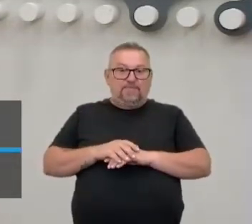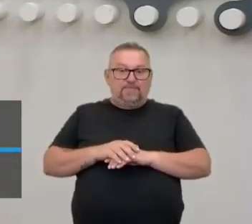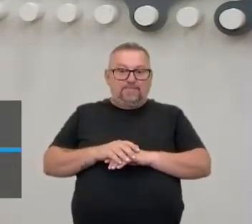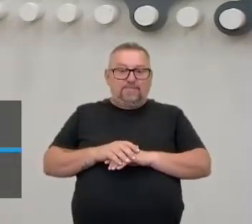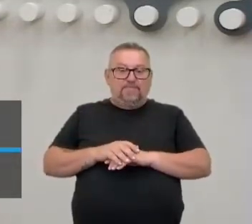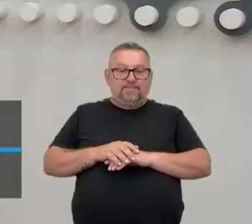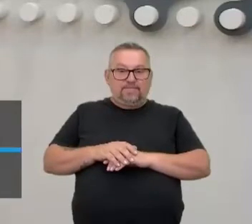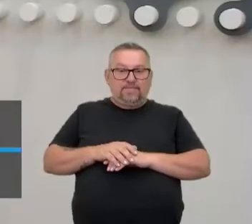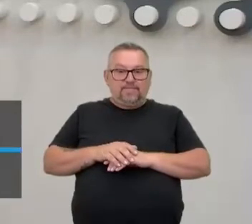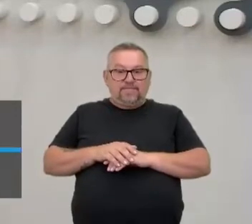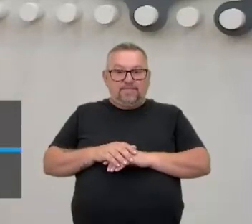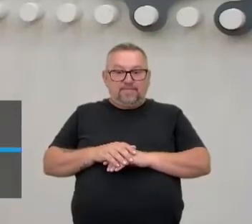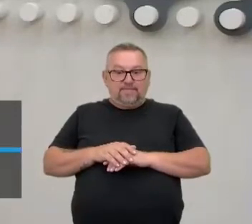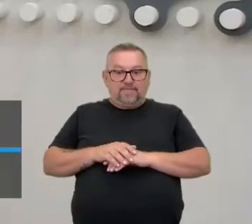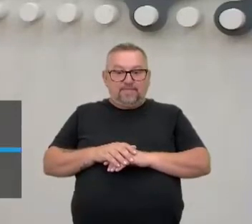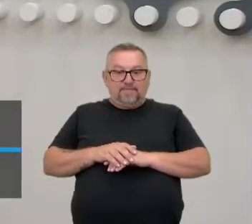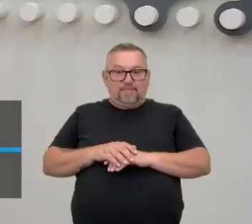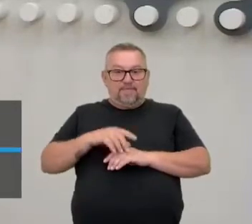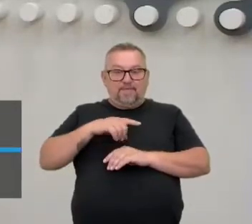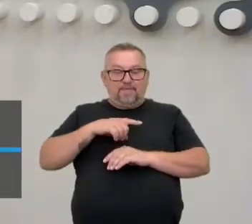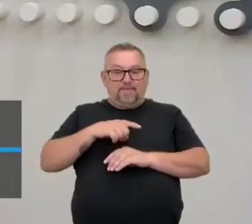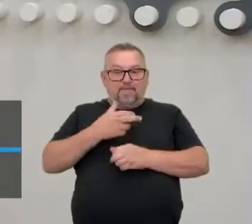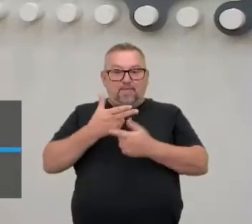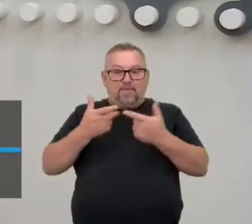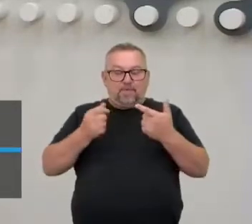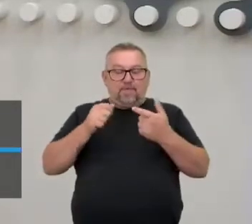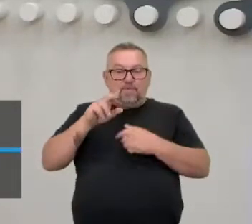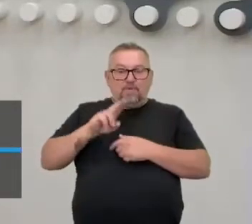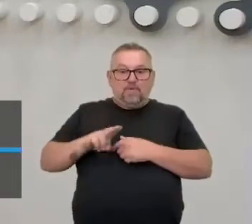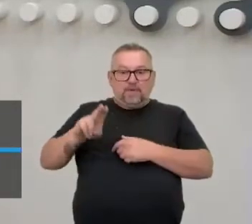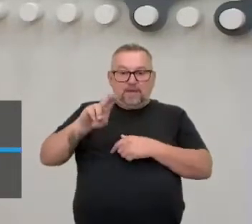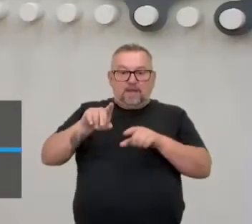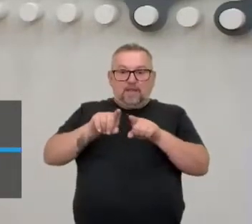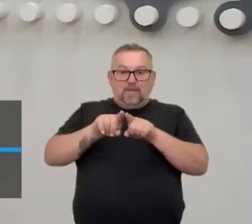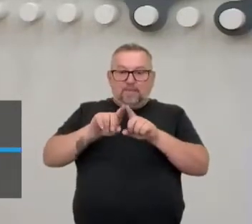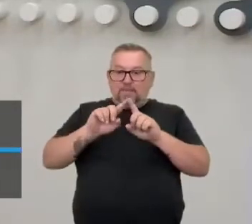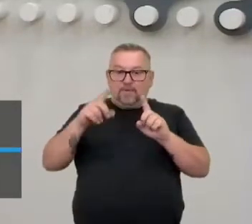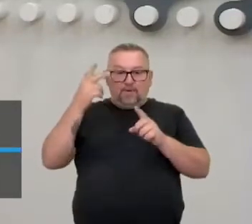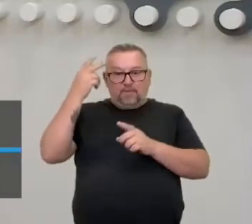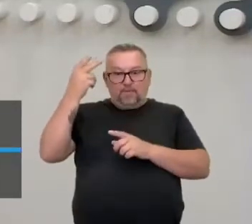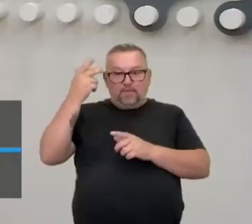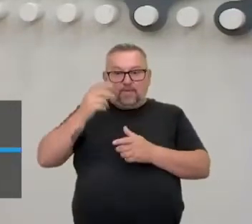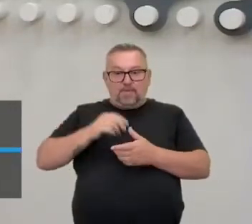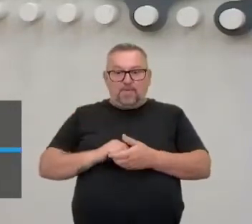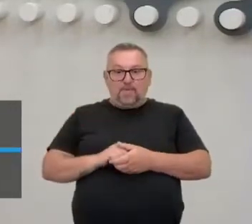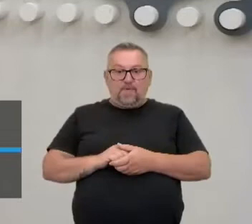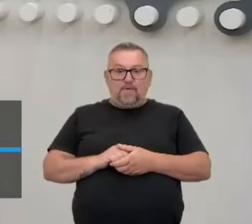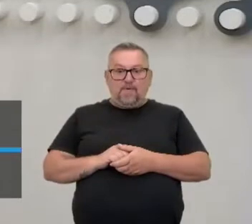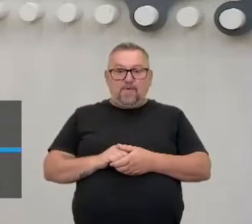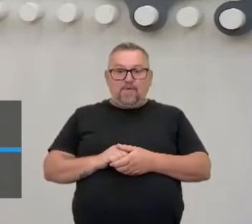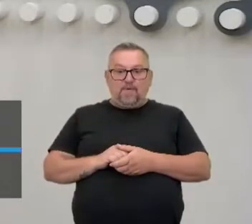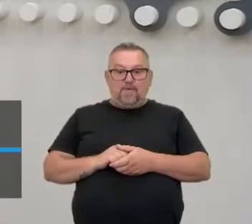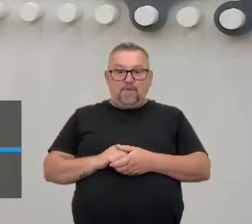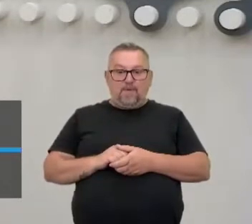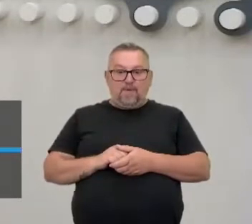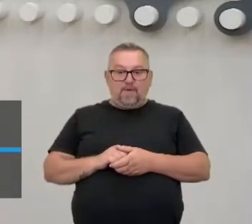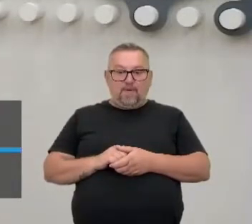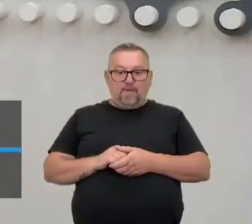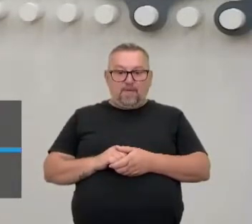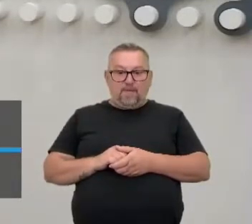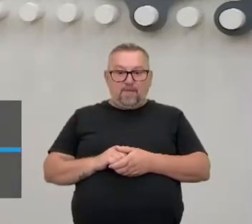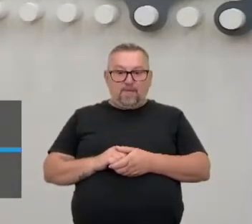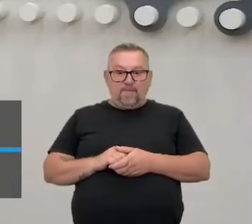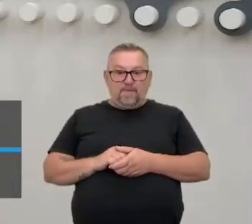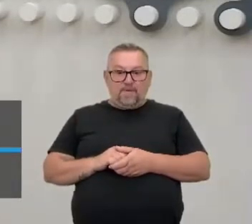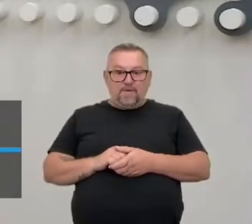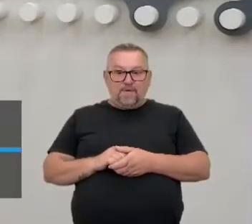É, até funciona. Tem alguns golpes que você pode usar pra fora. Mas não é tão comum, assim. O mais comum é pra dentro. E aí, você vira o pé de